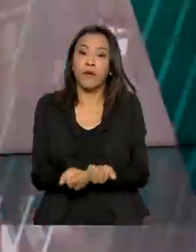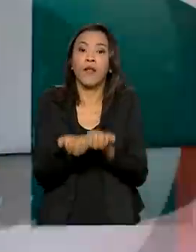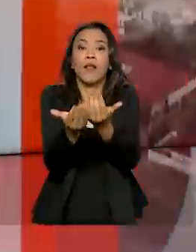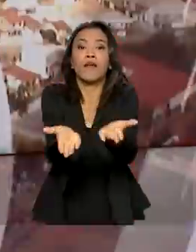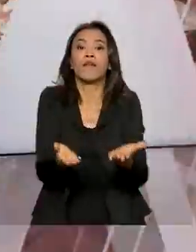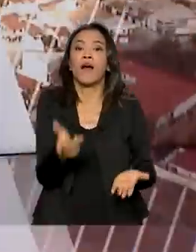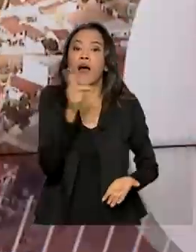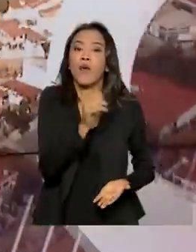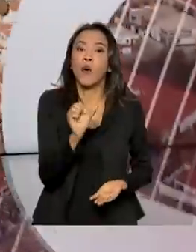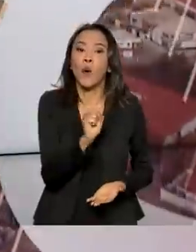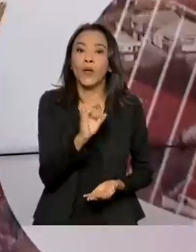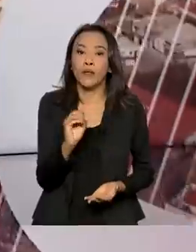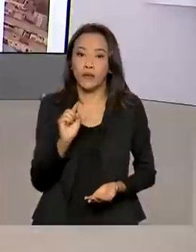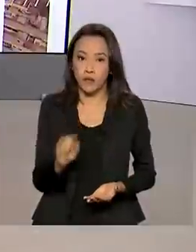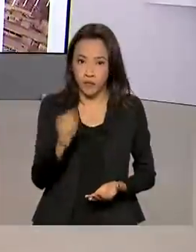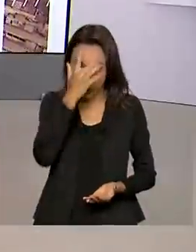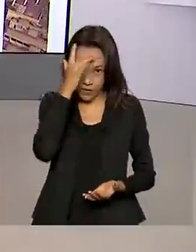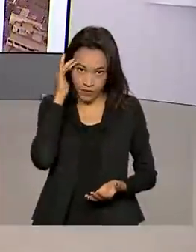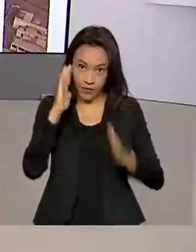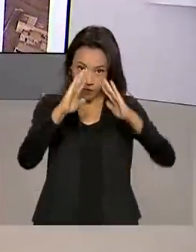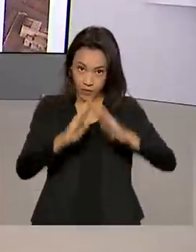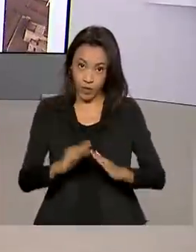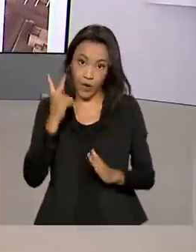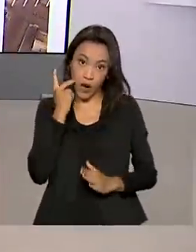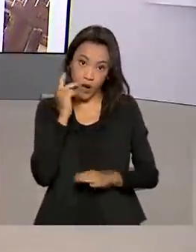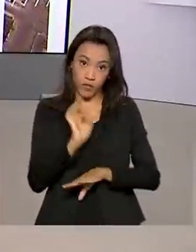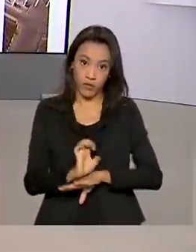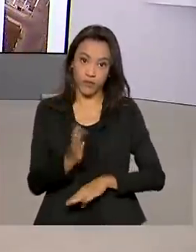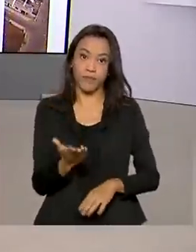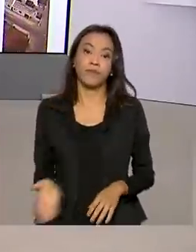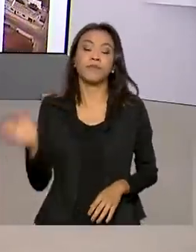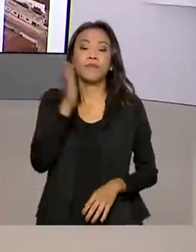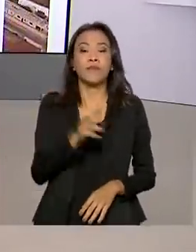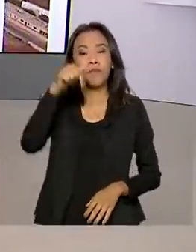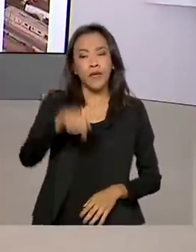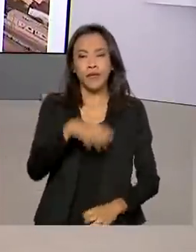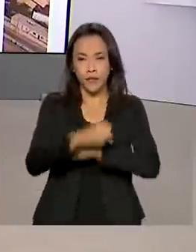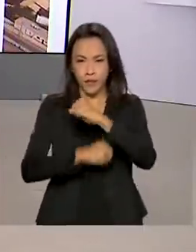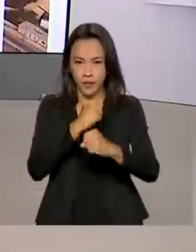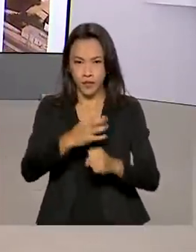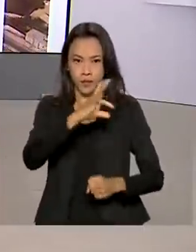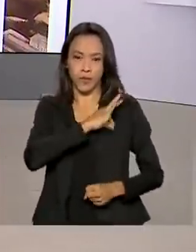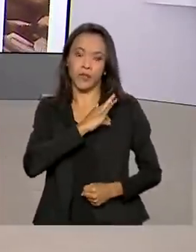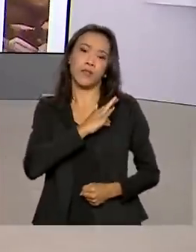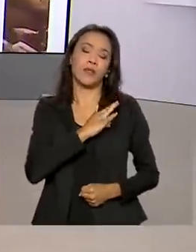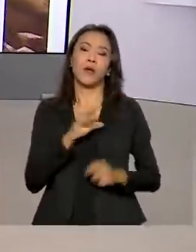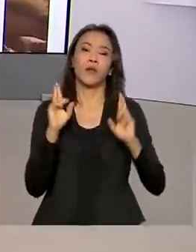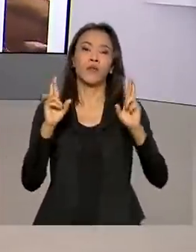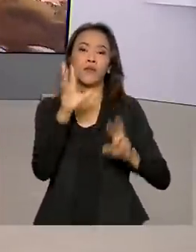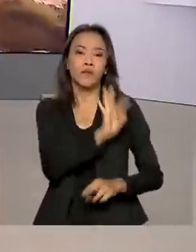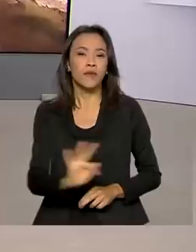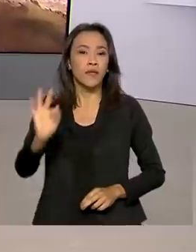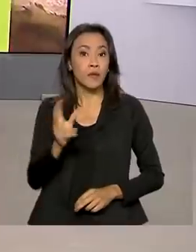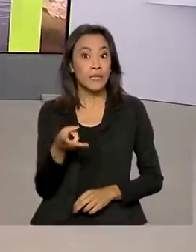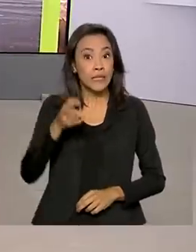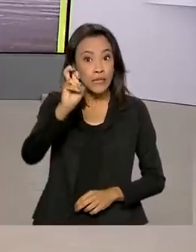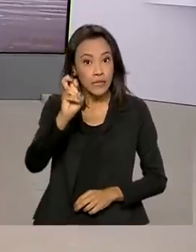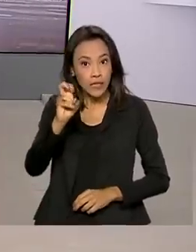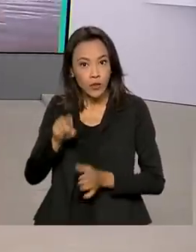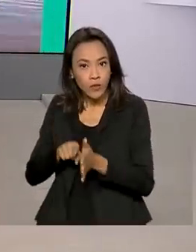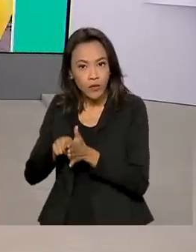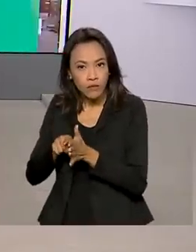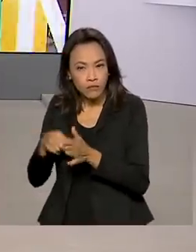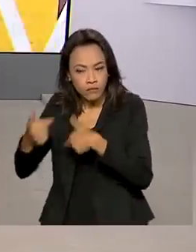80 mil cearenses. Este ano, a Polícia Rodoviária Federal vai realizar cinco grandes operações em todo o país.